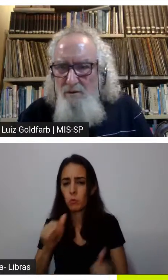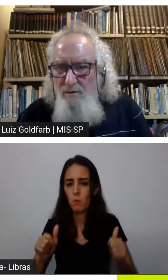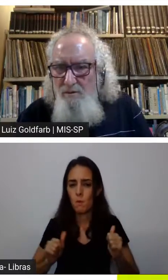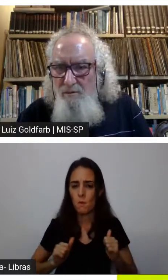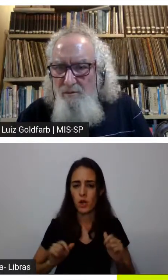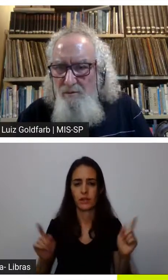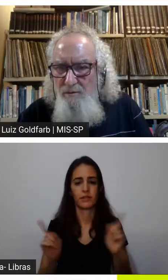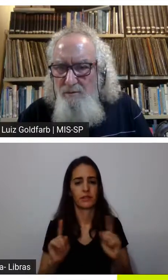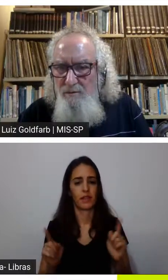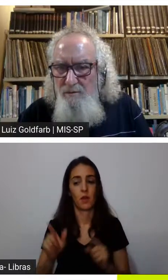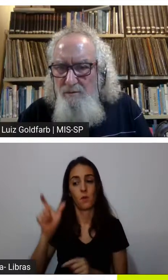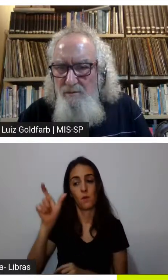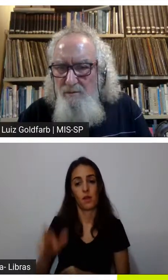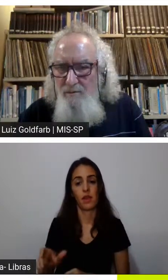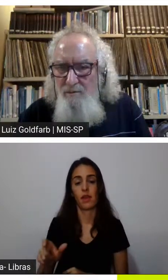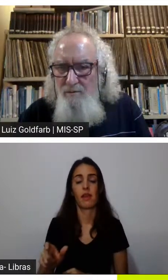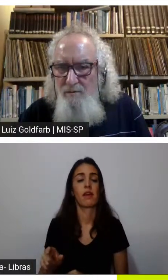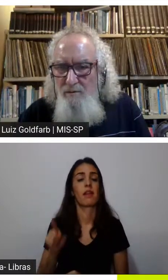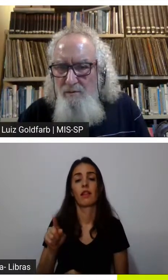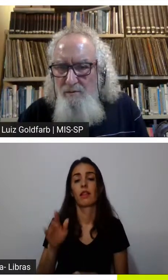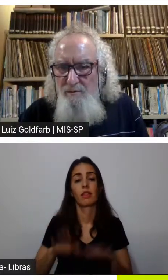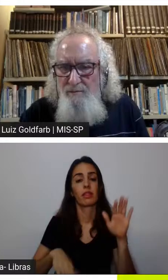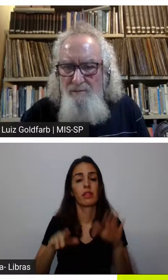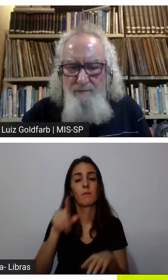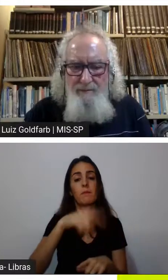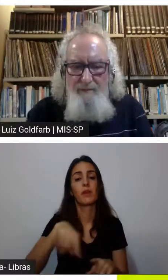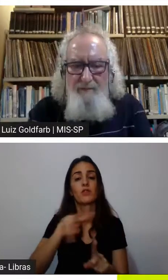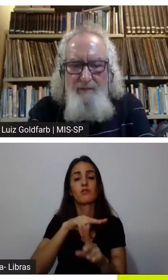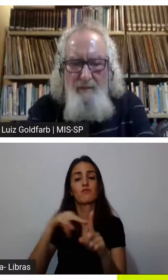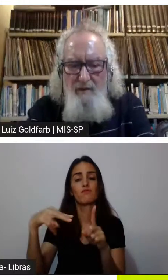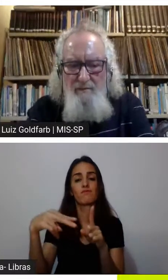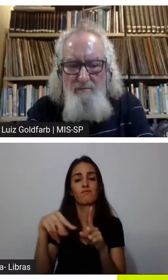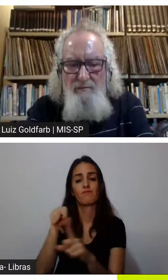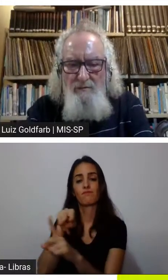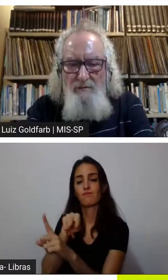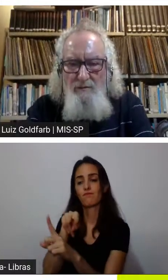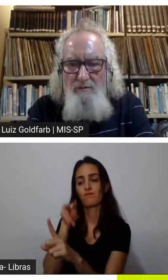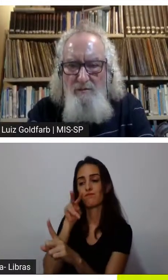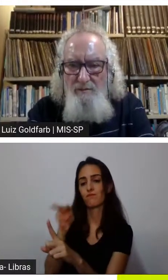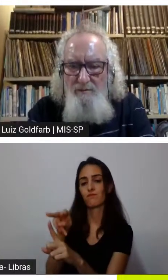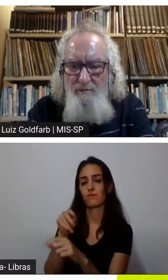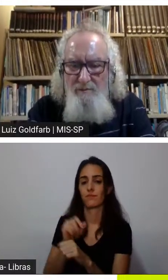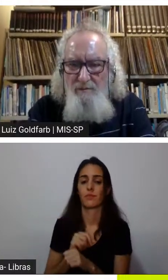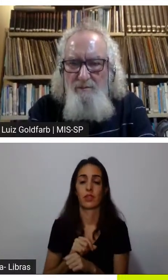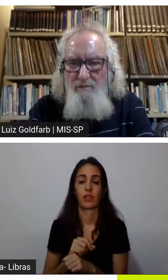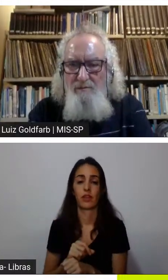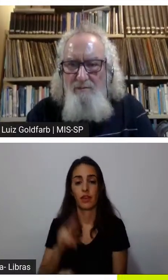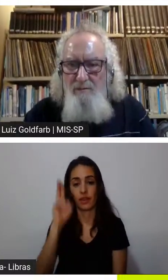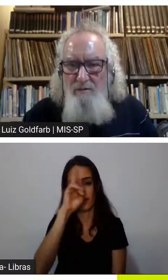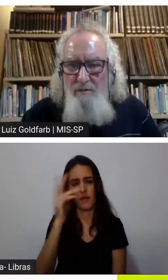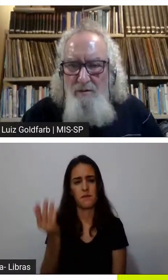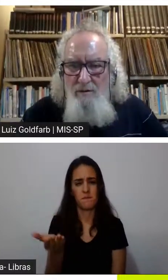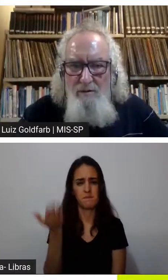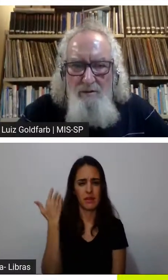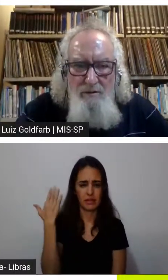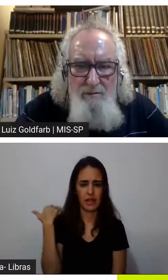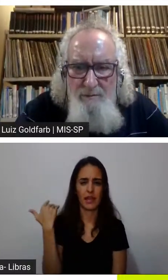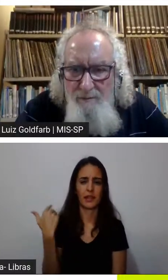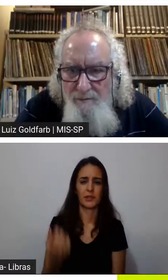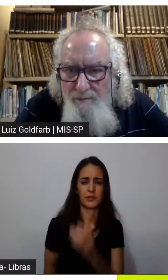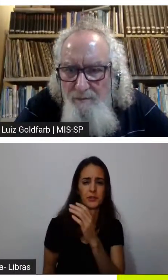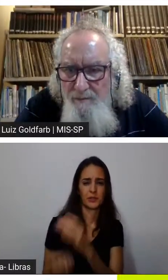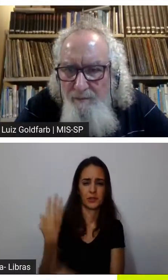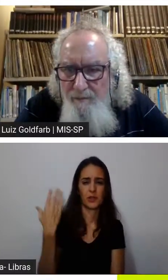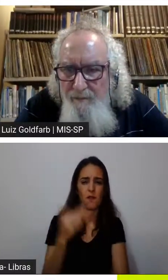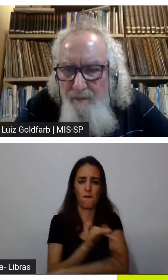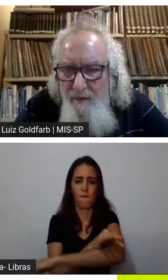então tá se a gente pensar em Einstein coisas belíssimas foi a tecnologia e a física